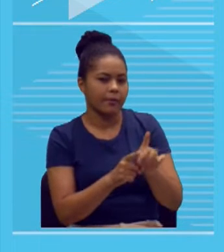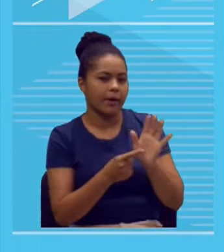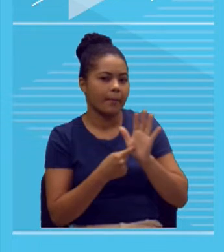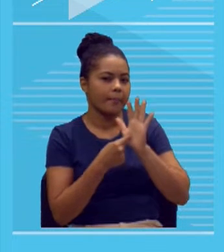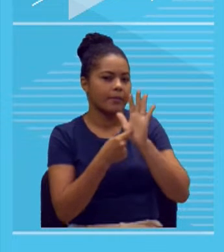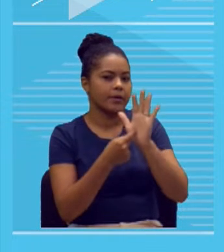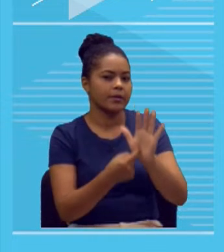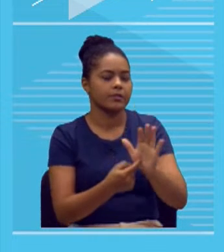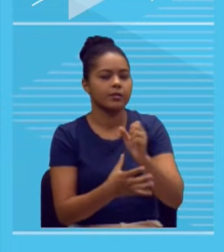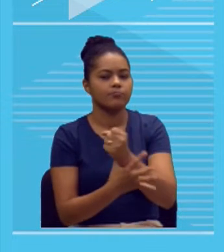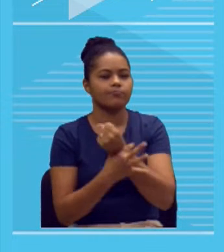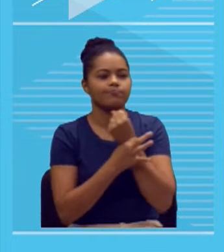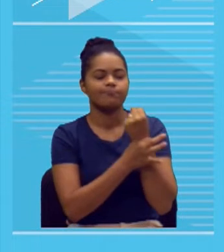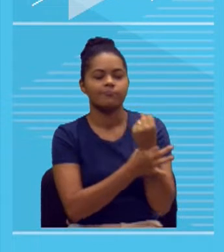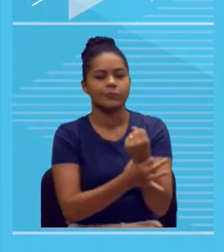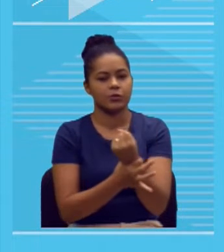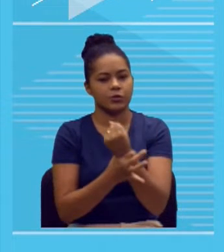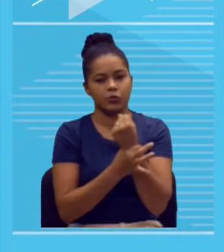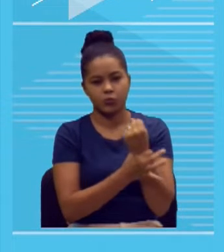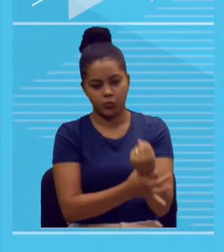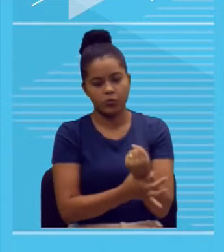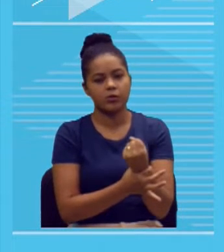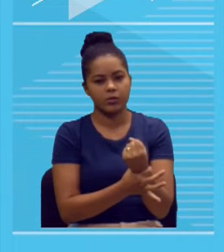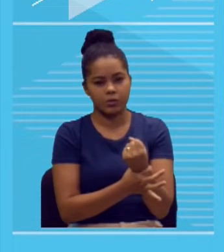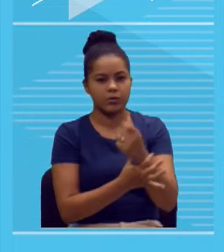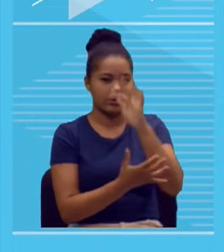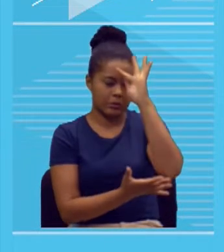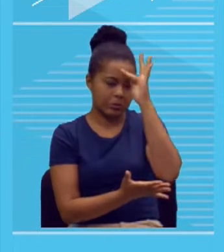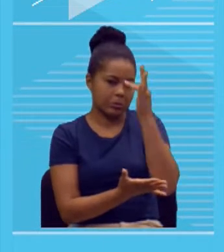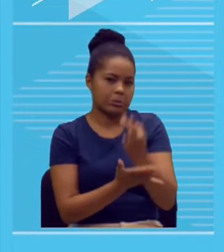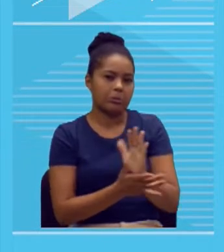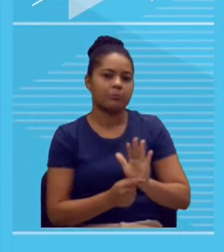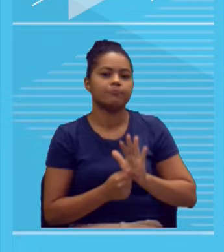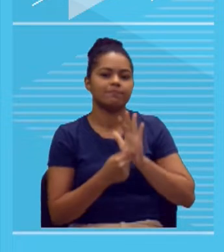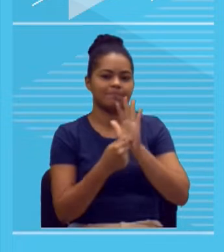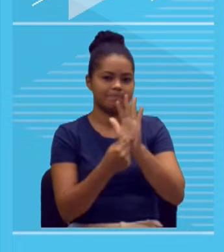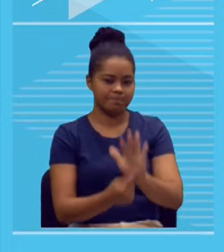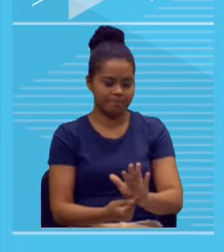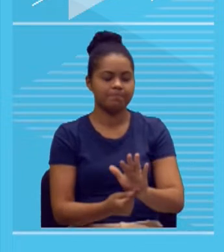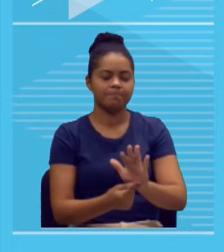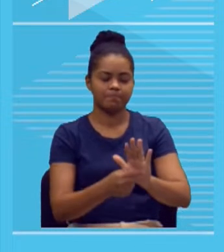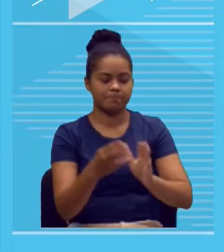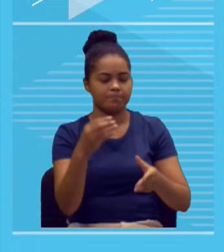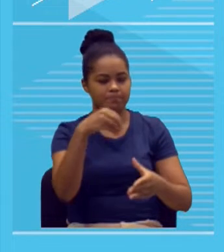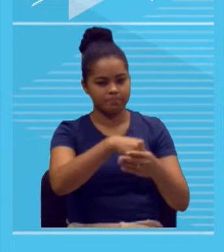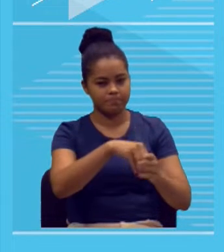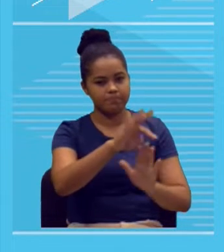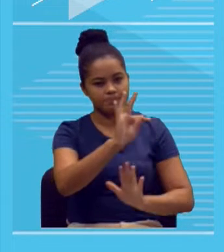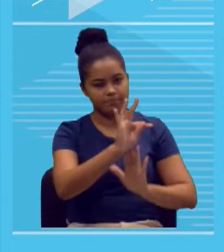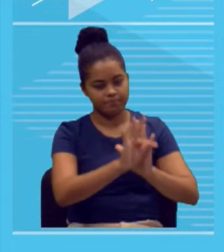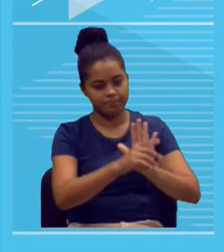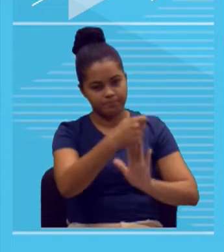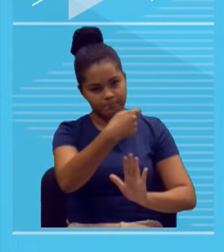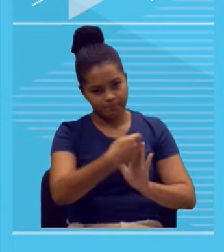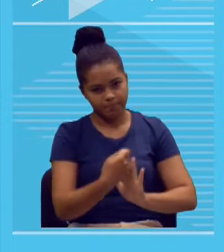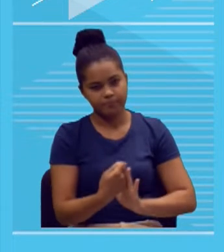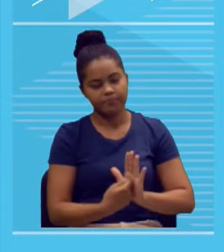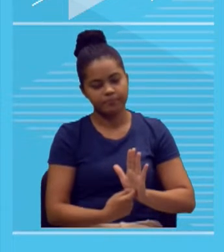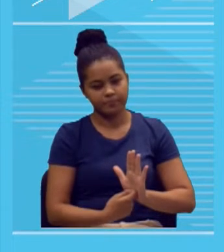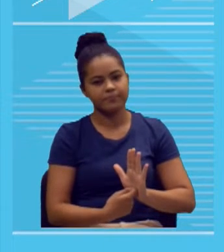seguramente, de sustentar a sua tese, Neném. É isso que nós estamos esperando ver de você.